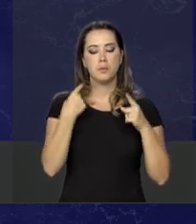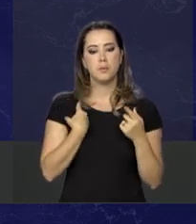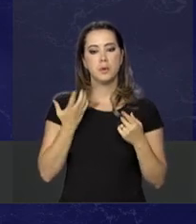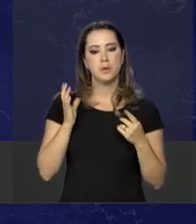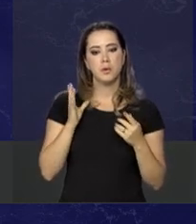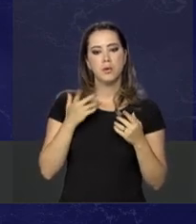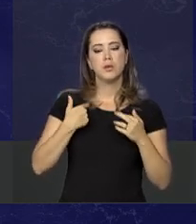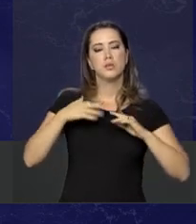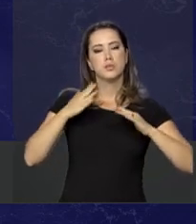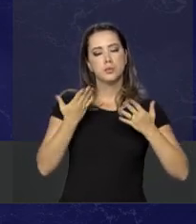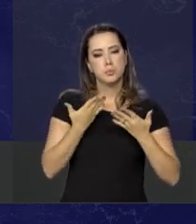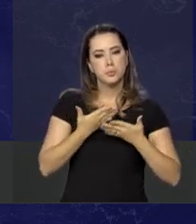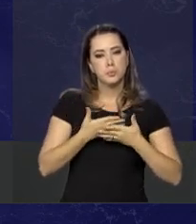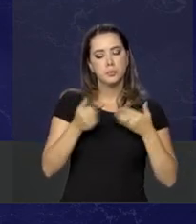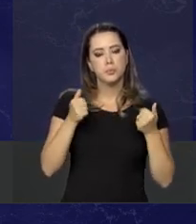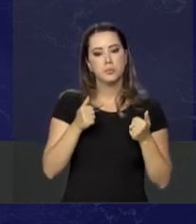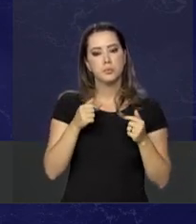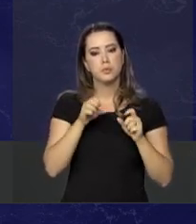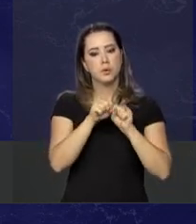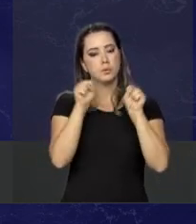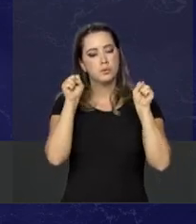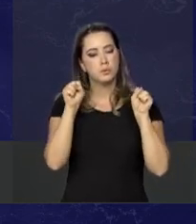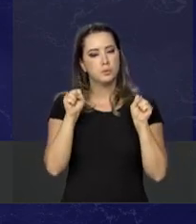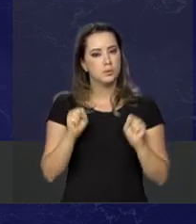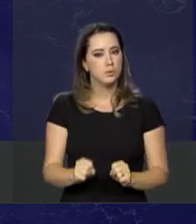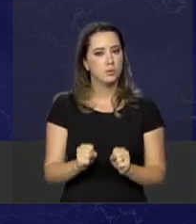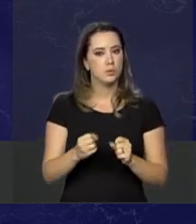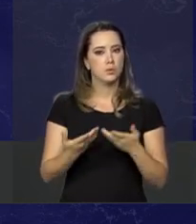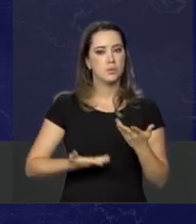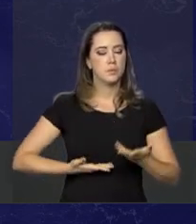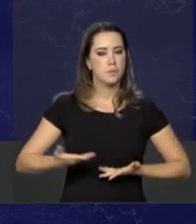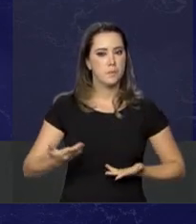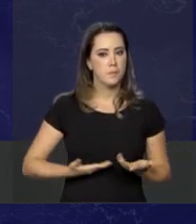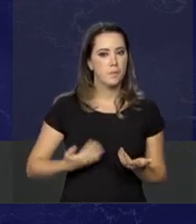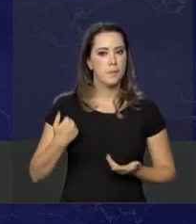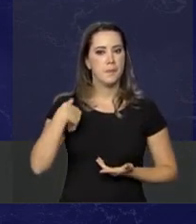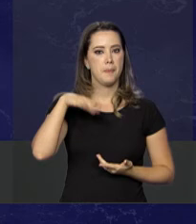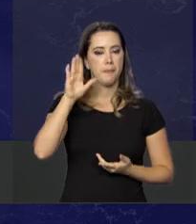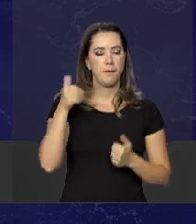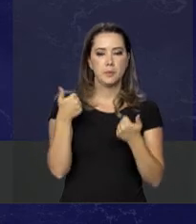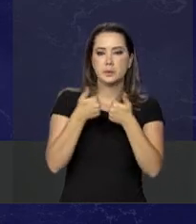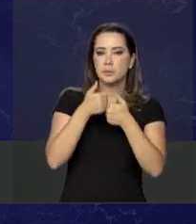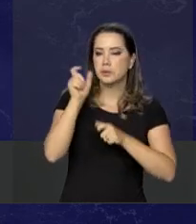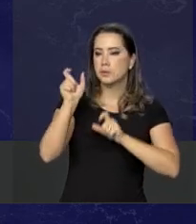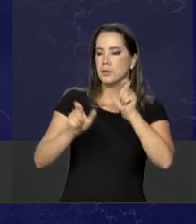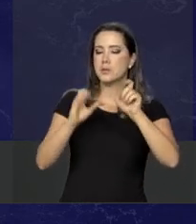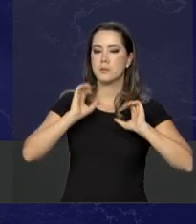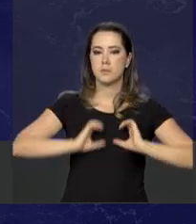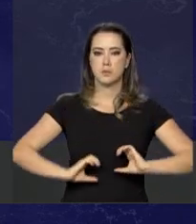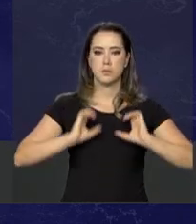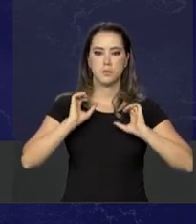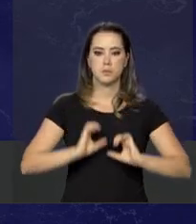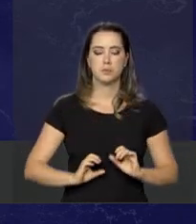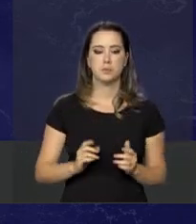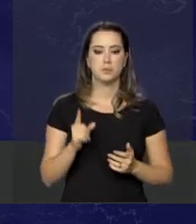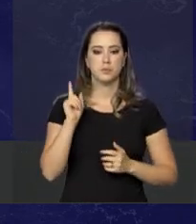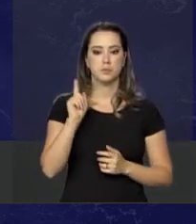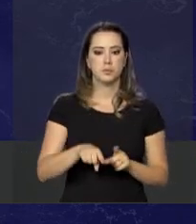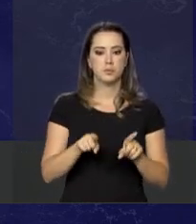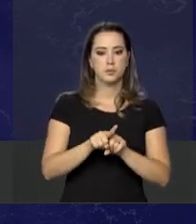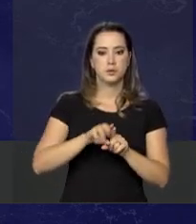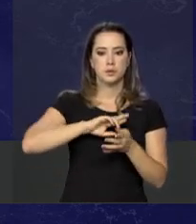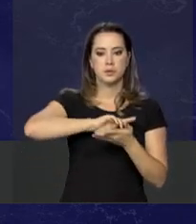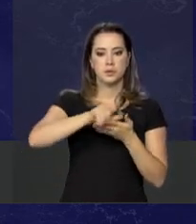implantação de sistemas e serviços mais próximos do cidadão. São avanços